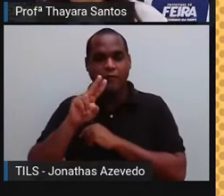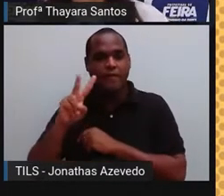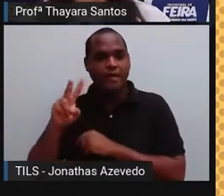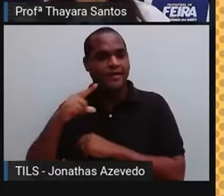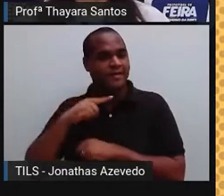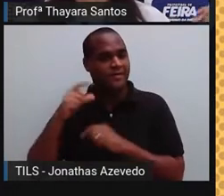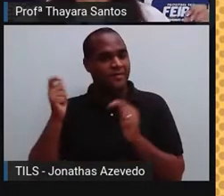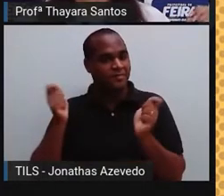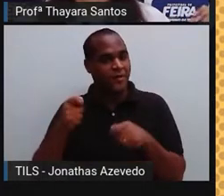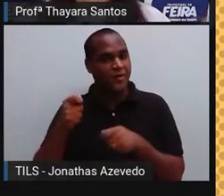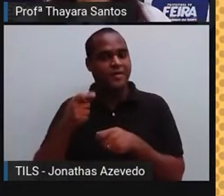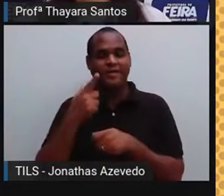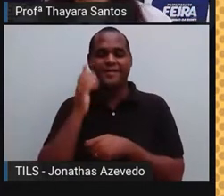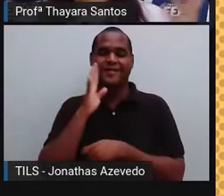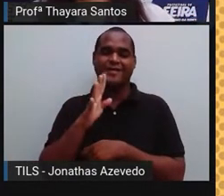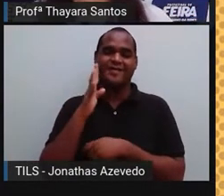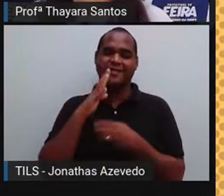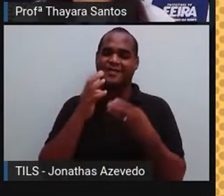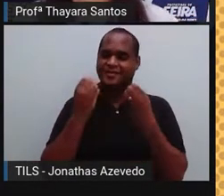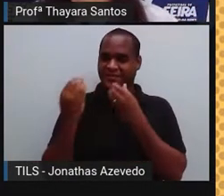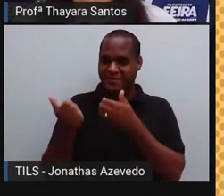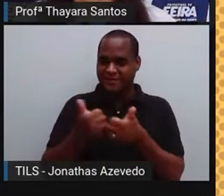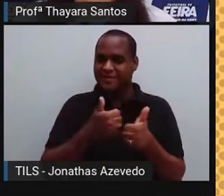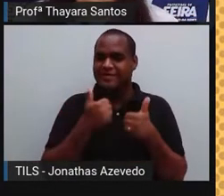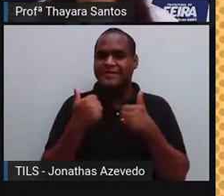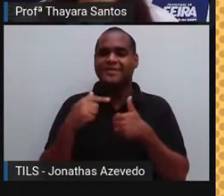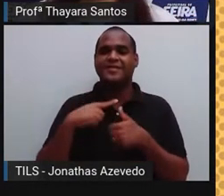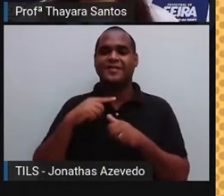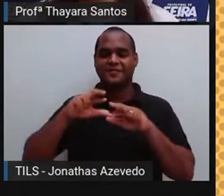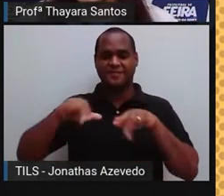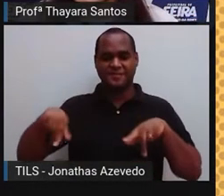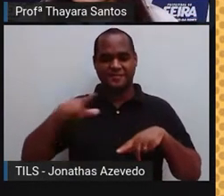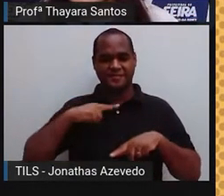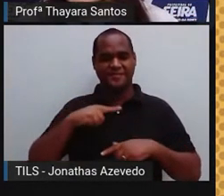Isso é muito legal, né? Então, tem toda essa diversidade aí.